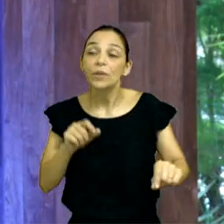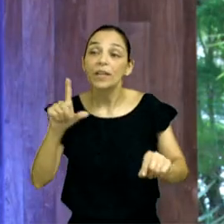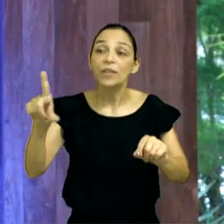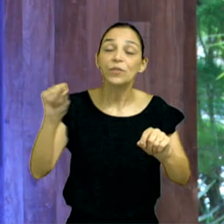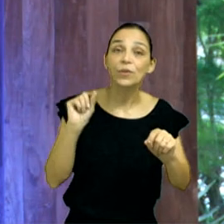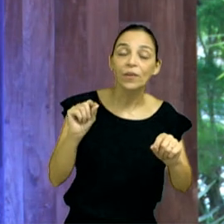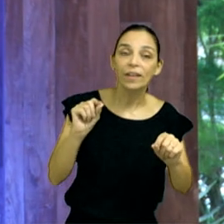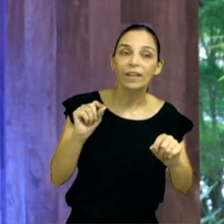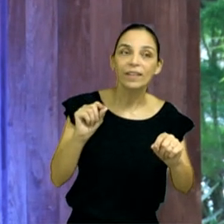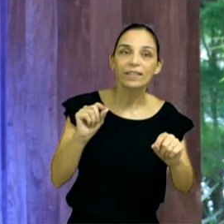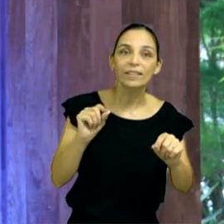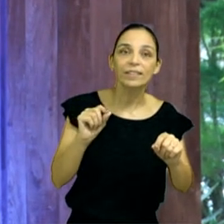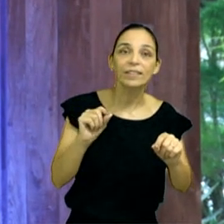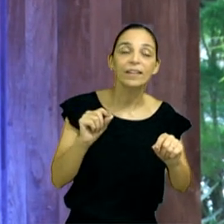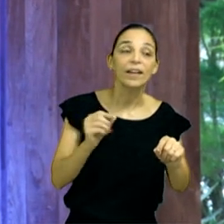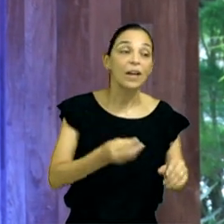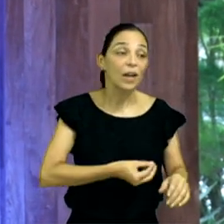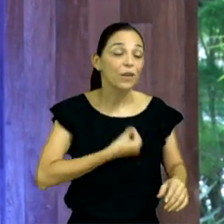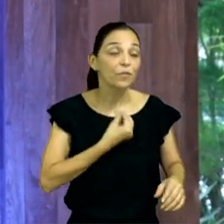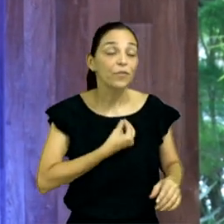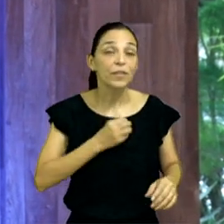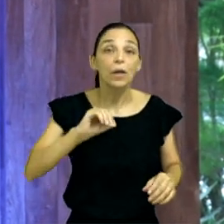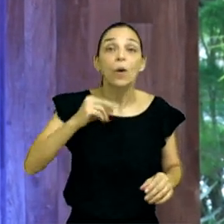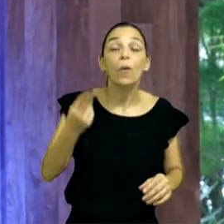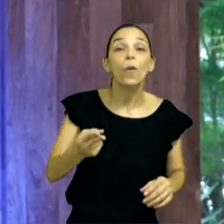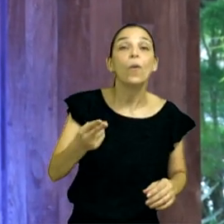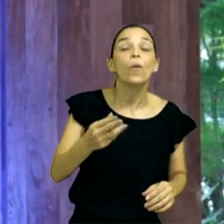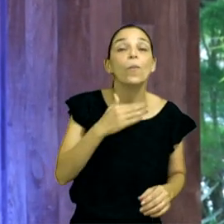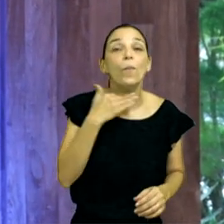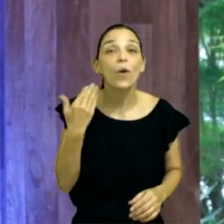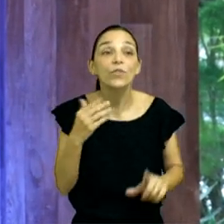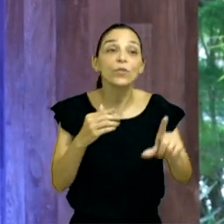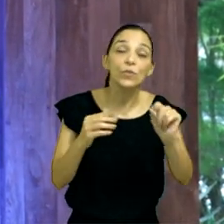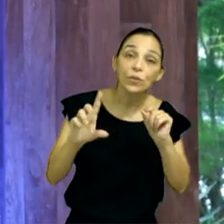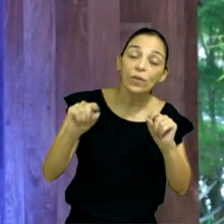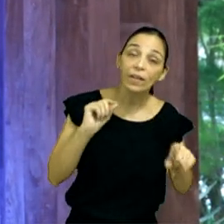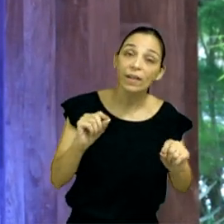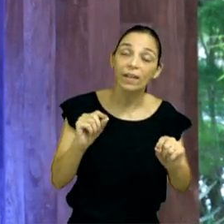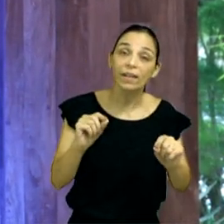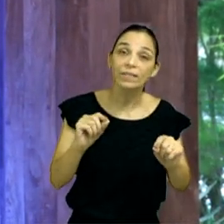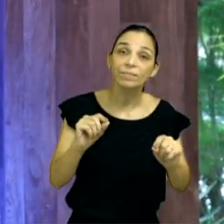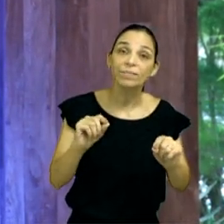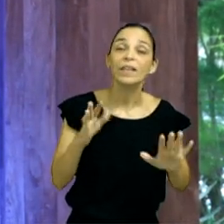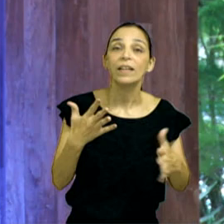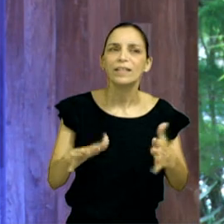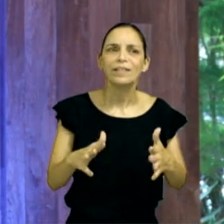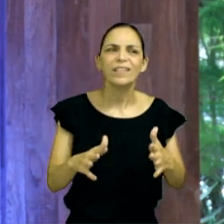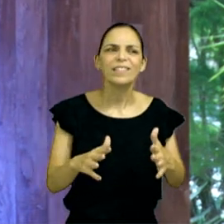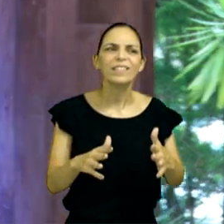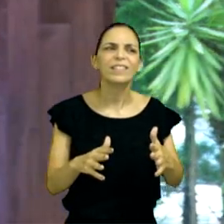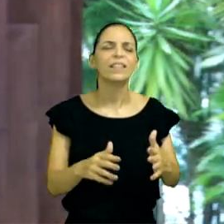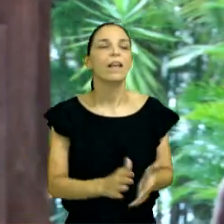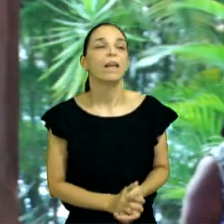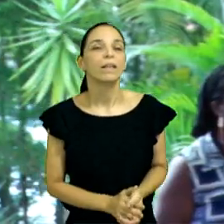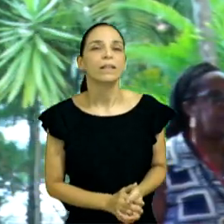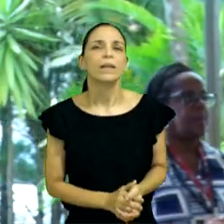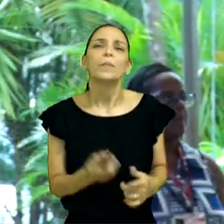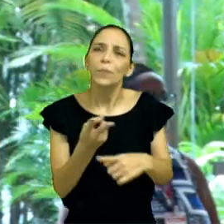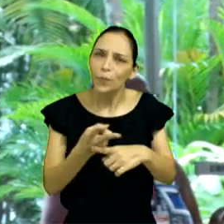entre o louvor e a murmuração, quer achar motivo para murmurar, você vai, vai procurar, procura.